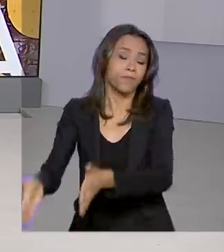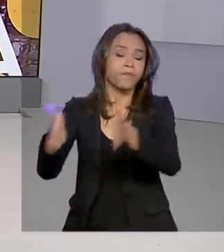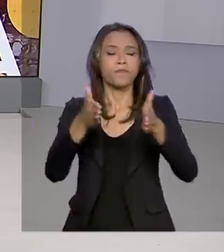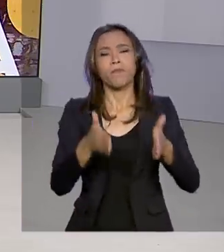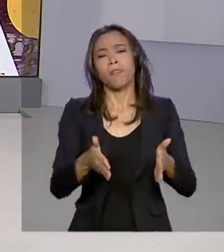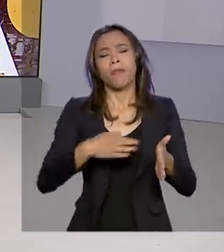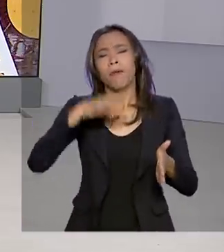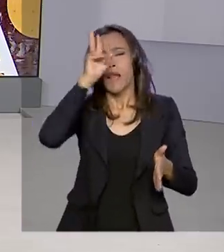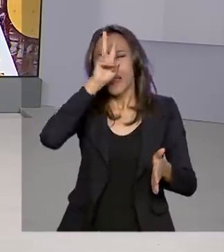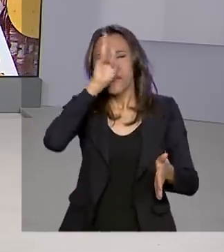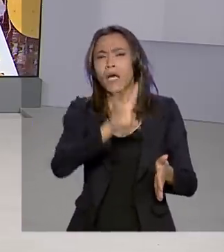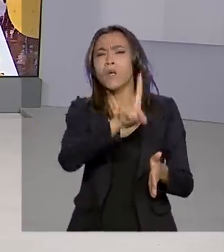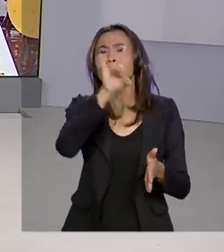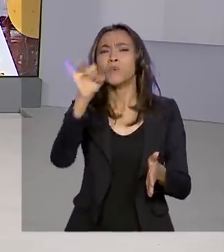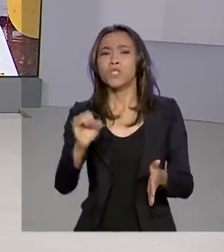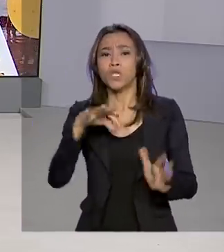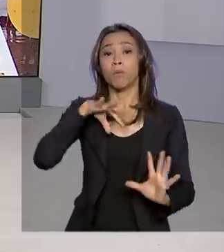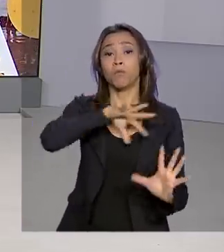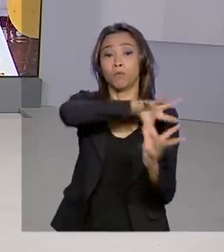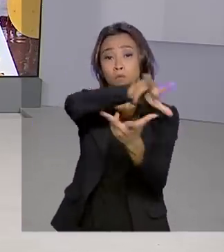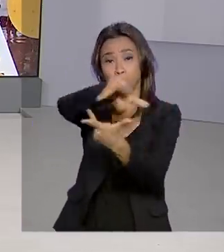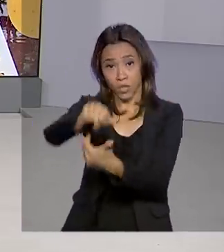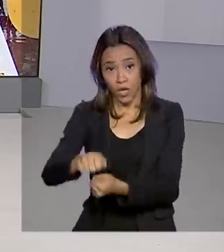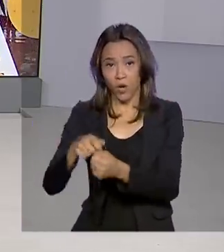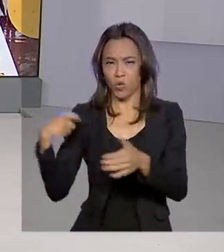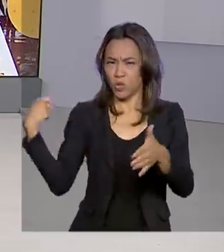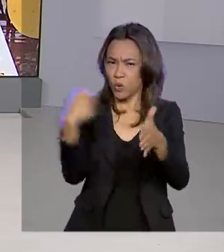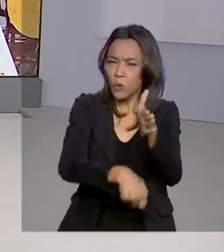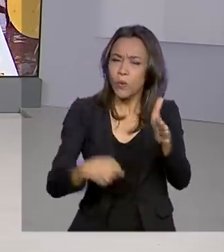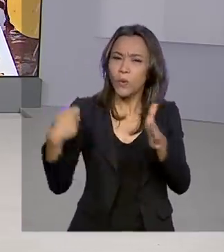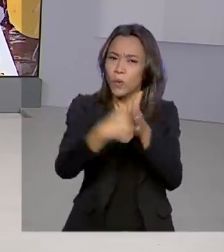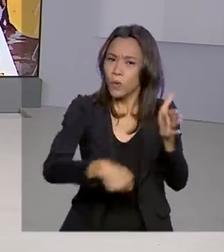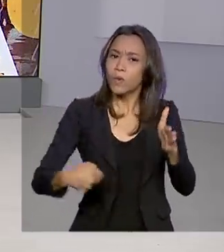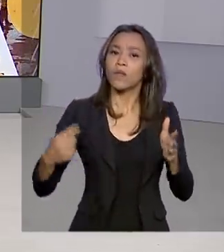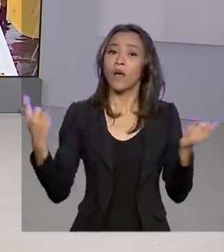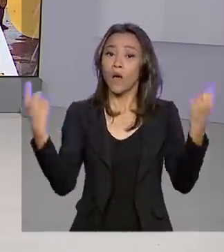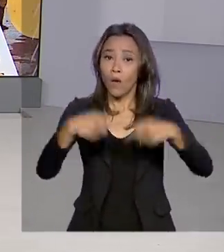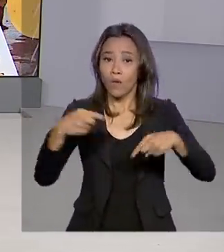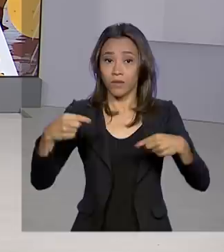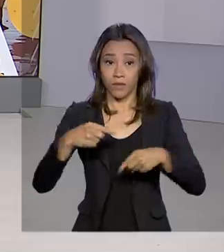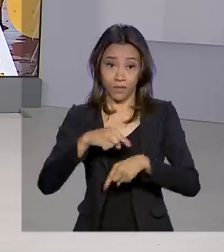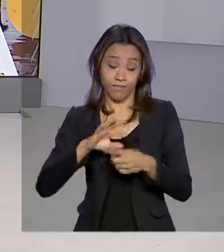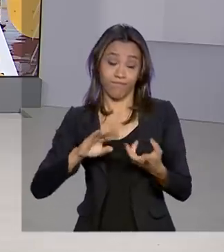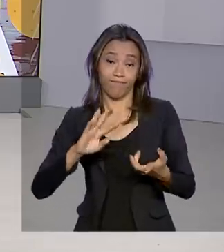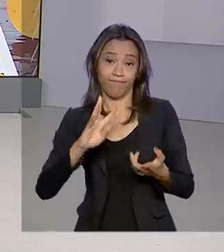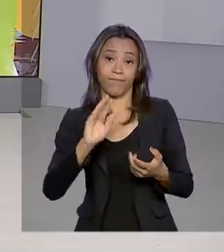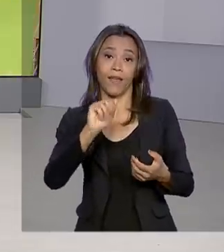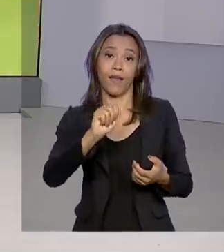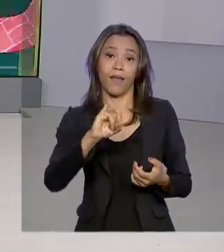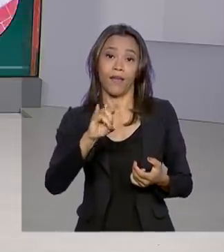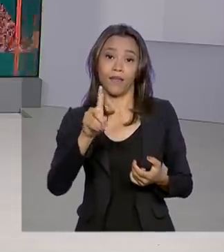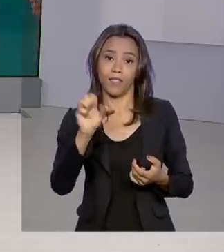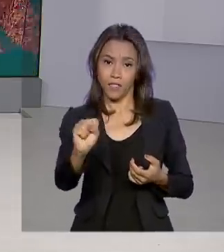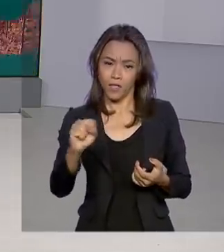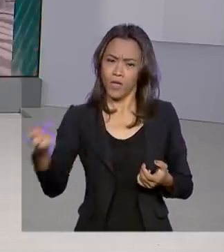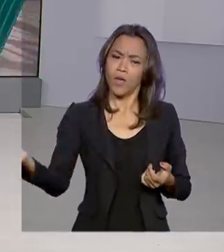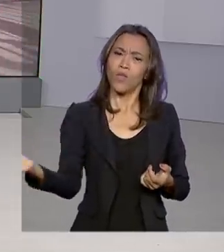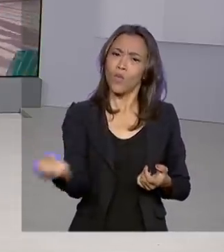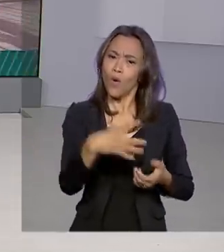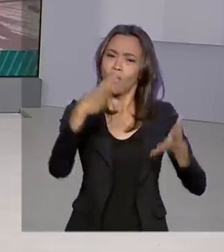o Dia Mundial de Luta contra a Aedes, comemorado neste domingo, o Ministério da Saúde lançou uma nova campanha de prevenção.